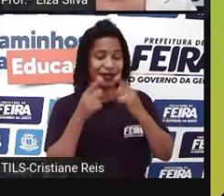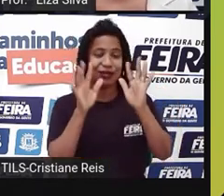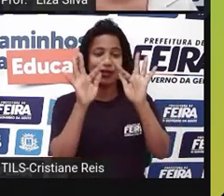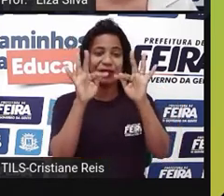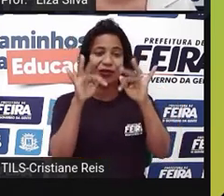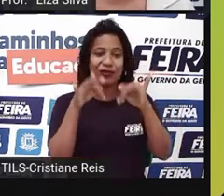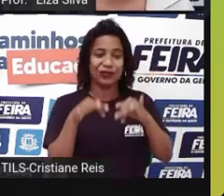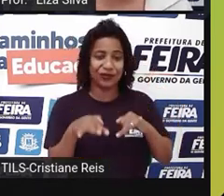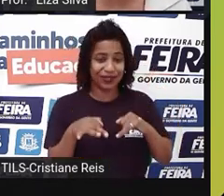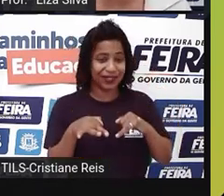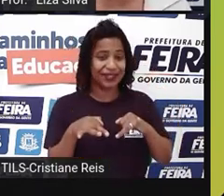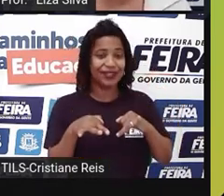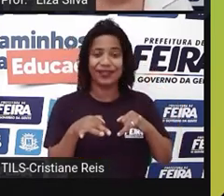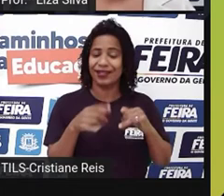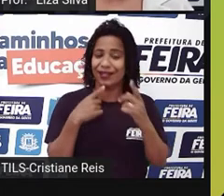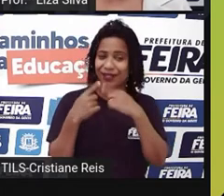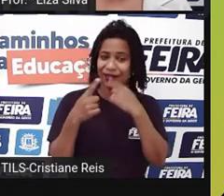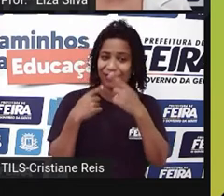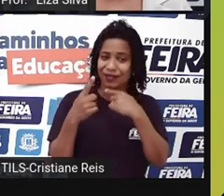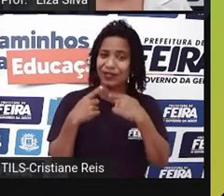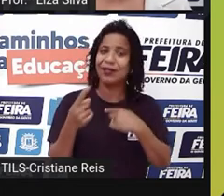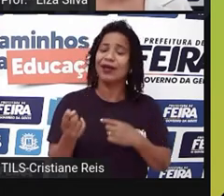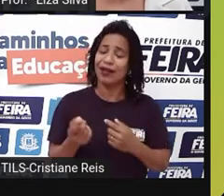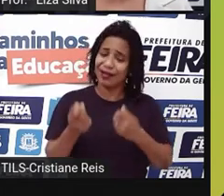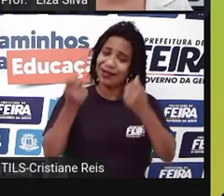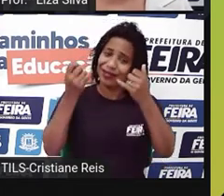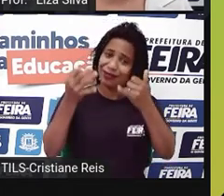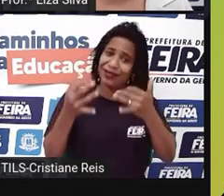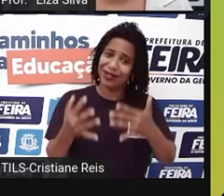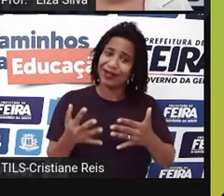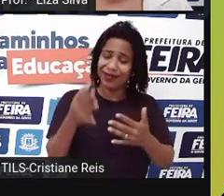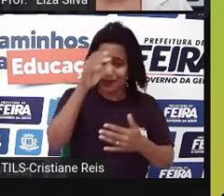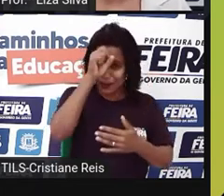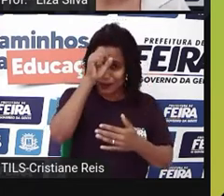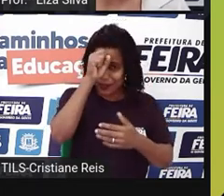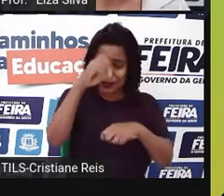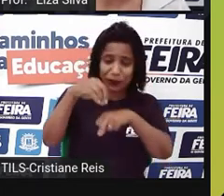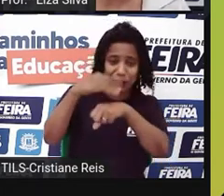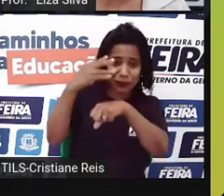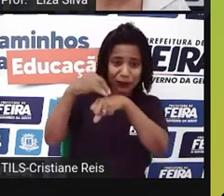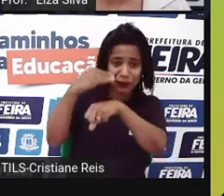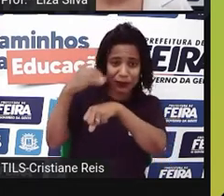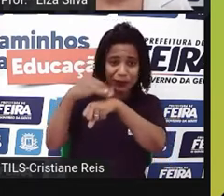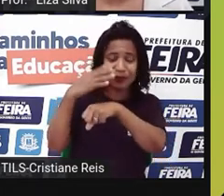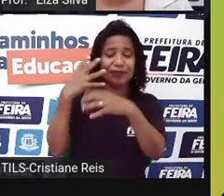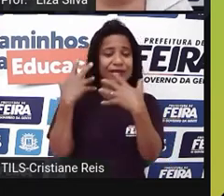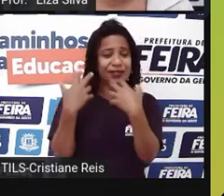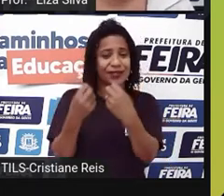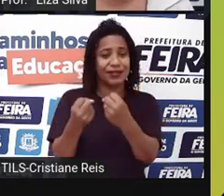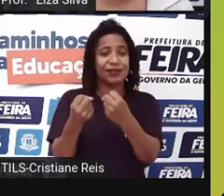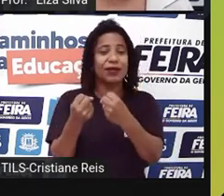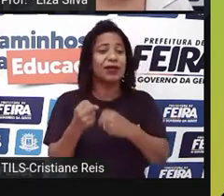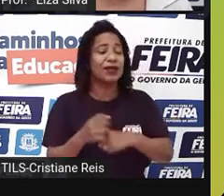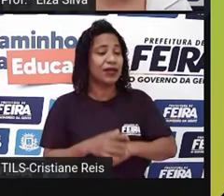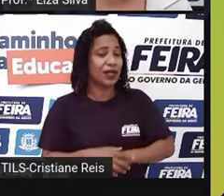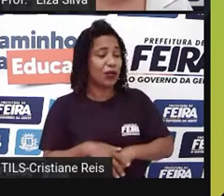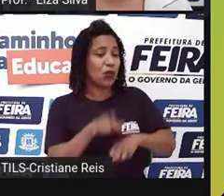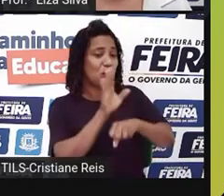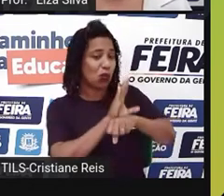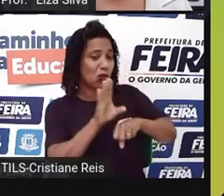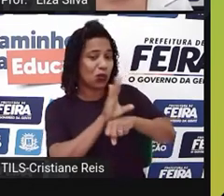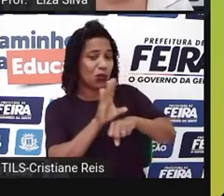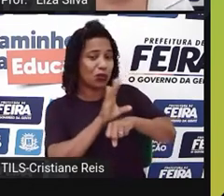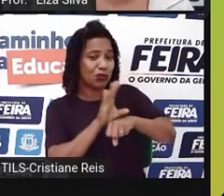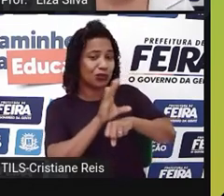que ela é essa pessoa disposta a aprender sempre. O é que ela está fazendo? Tomando aulas de inglês